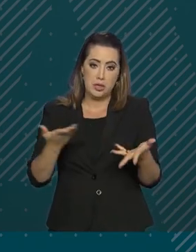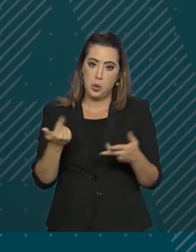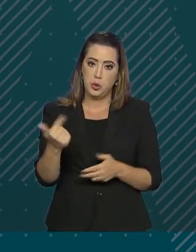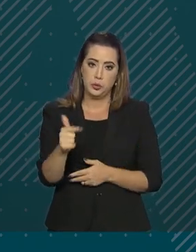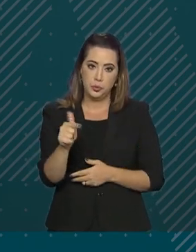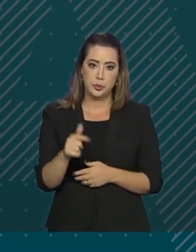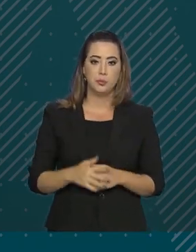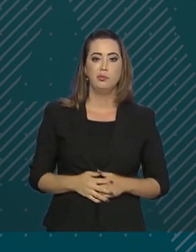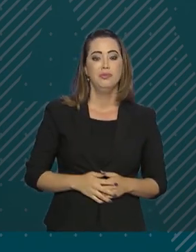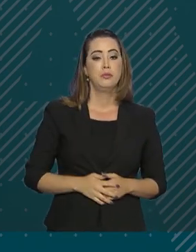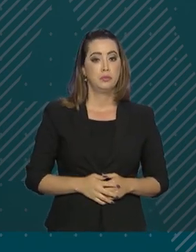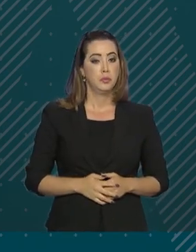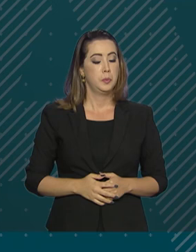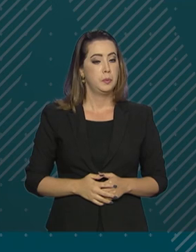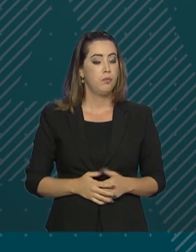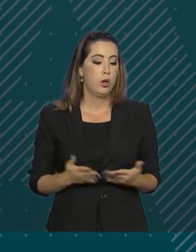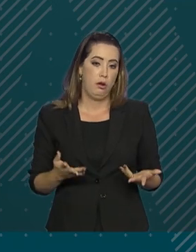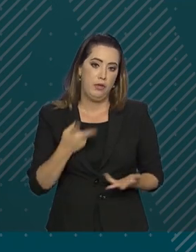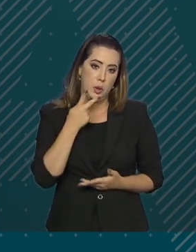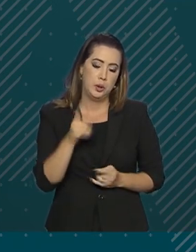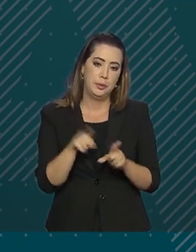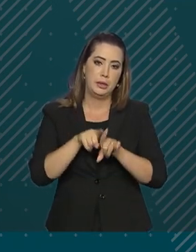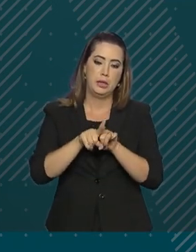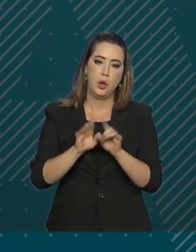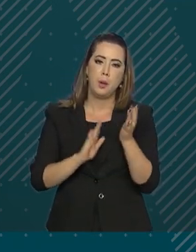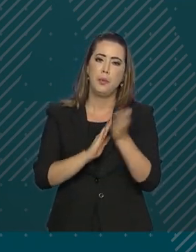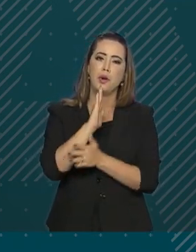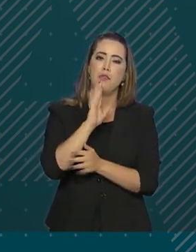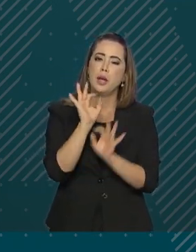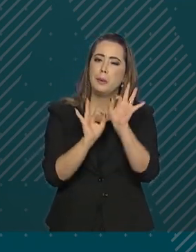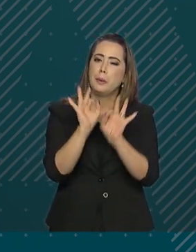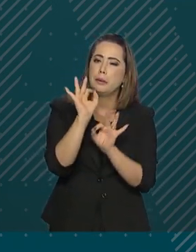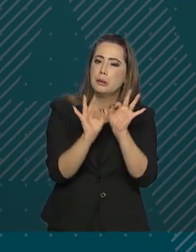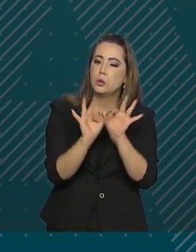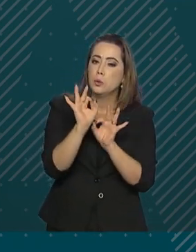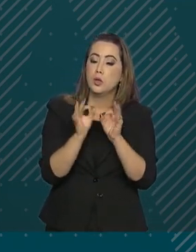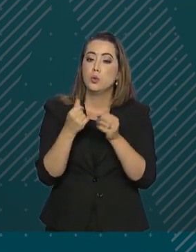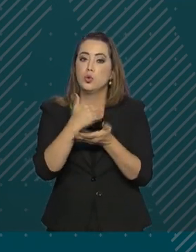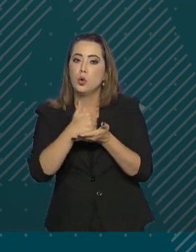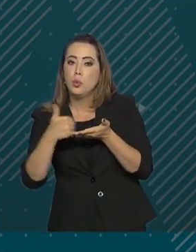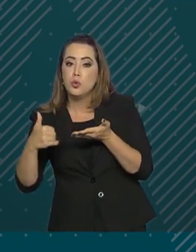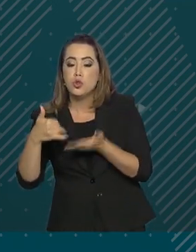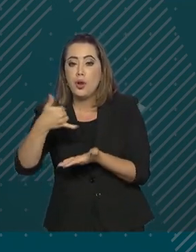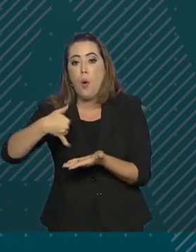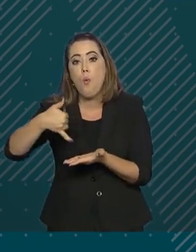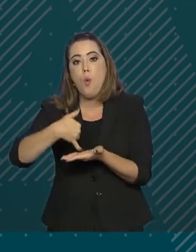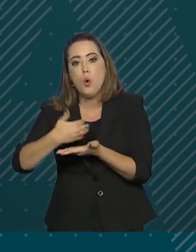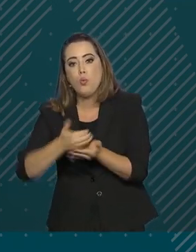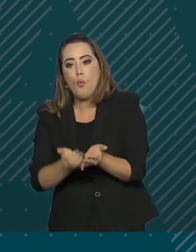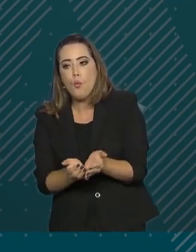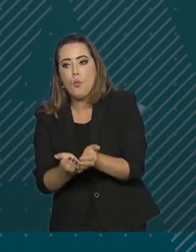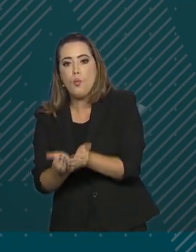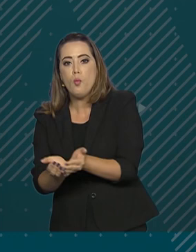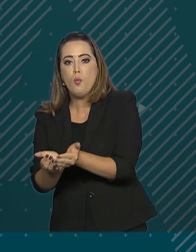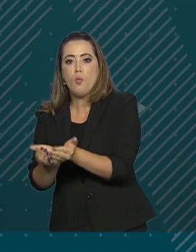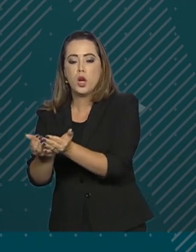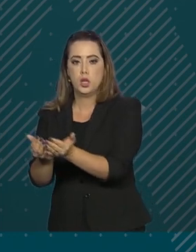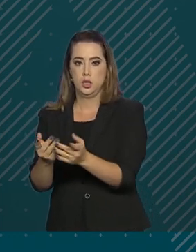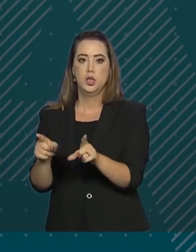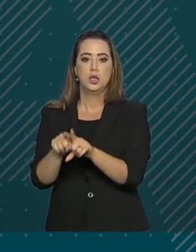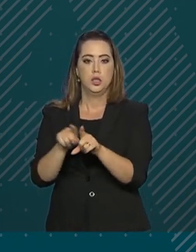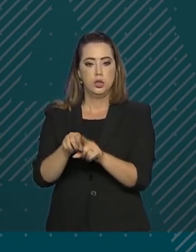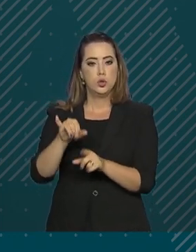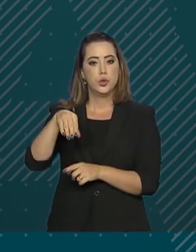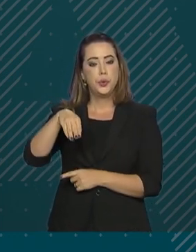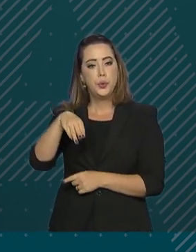dissipado. Ainda segundo ele, agora será aprovado um plano para a retirada do óleo do navio e o Ministério, o IBAMA e a